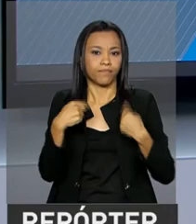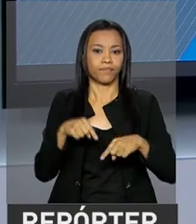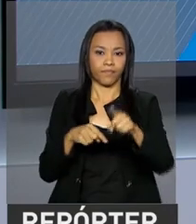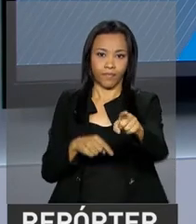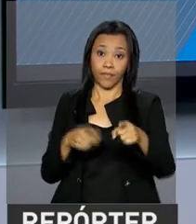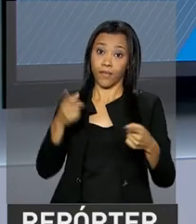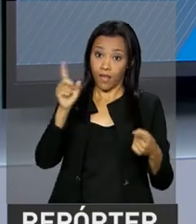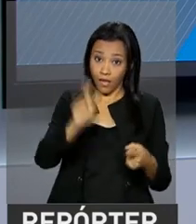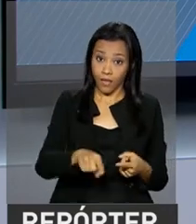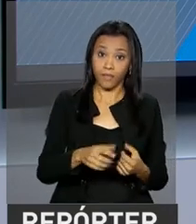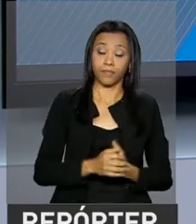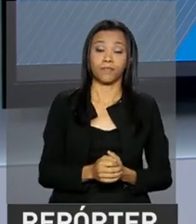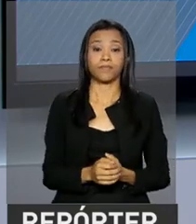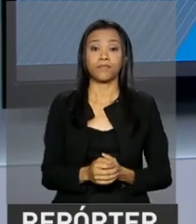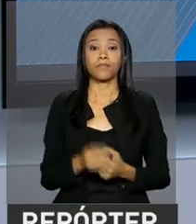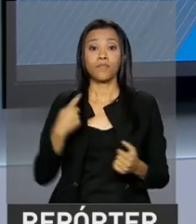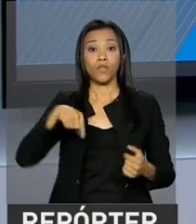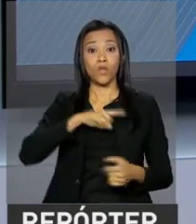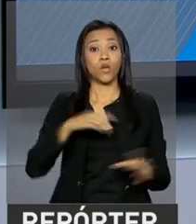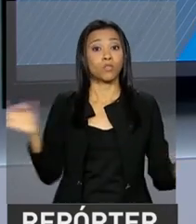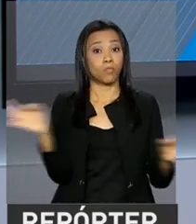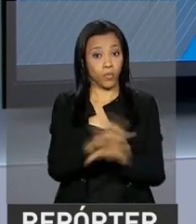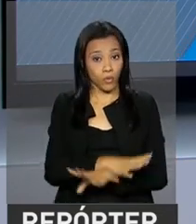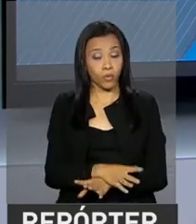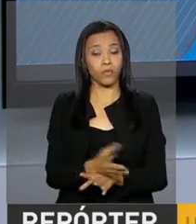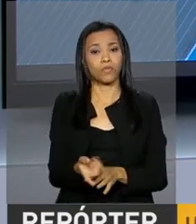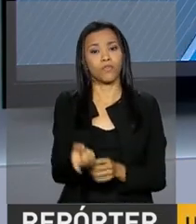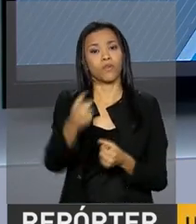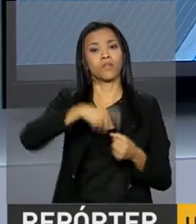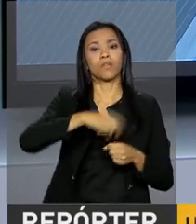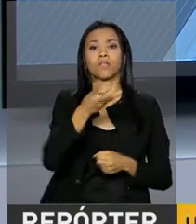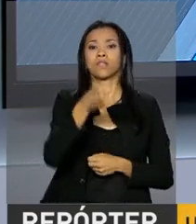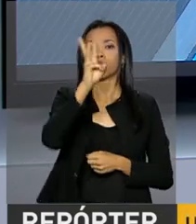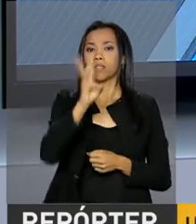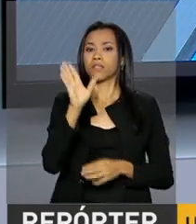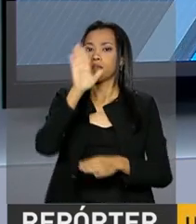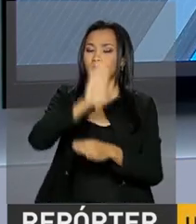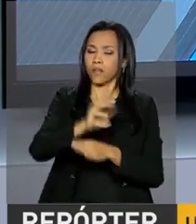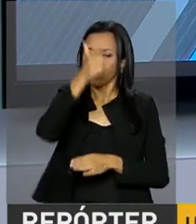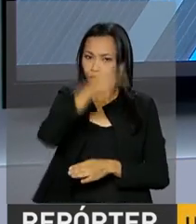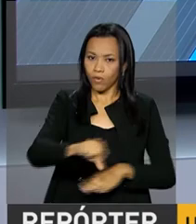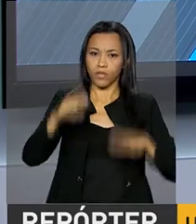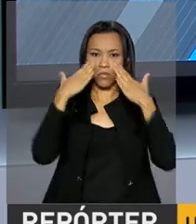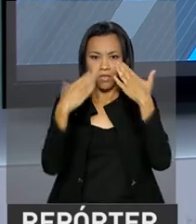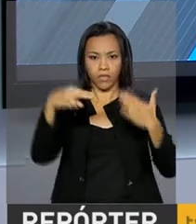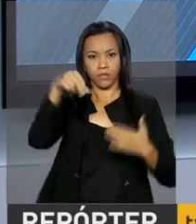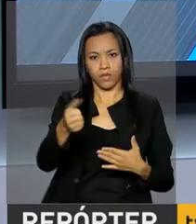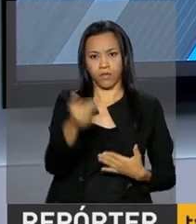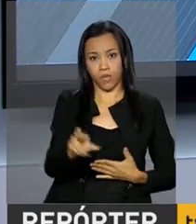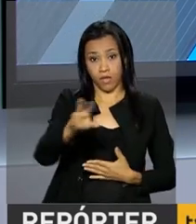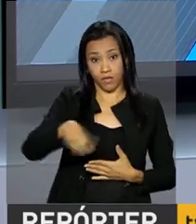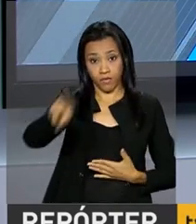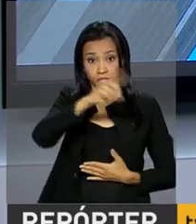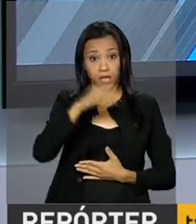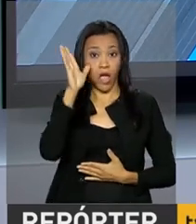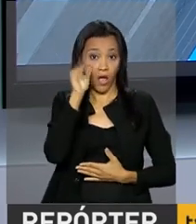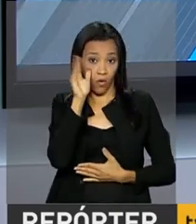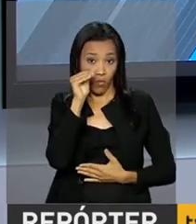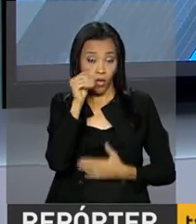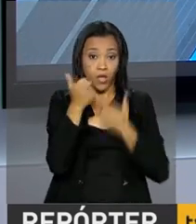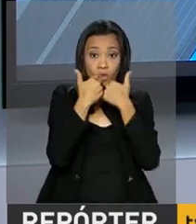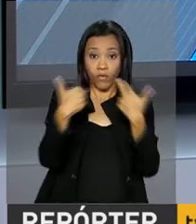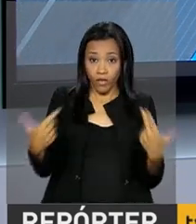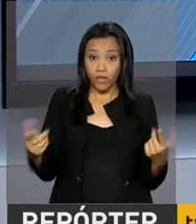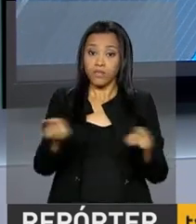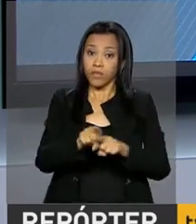reportagem da Natália Mello. Nós ficamos por aqui, voltamos às 3 da tarde, na próxima edição do Repórter NBR. Você pode acompanhar também as